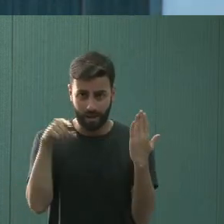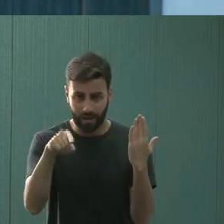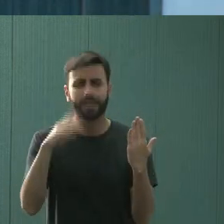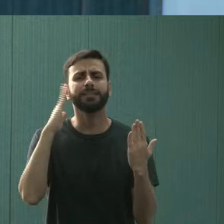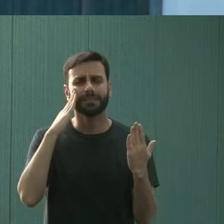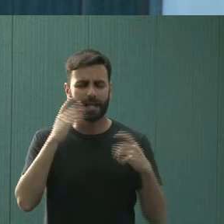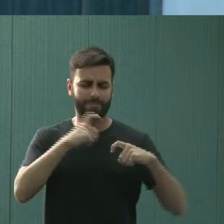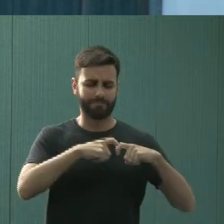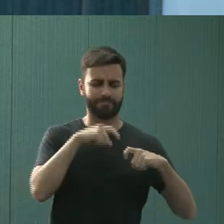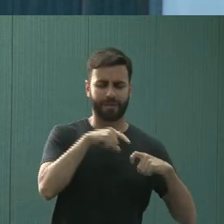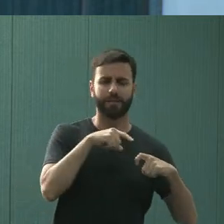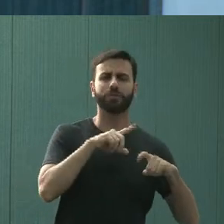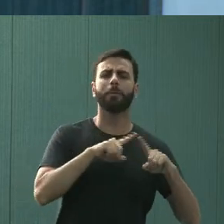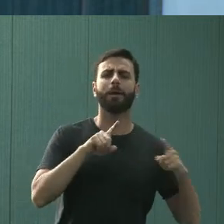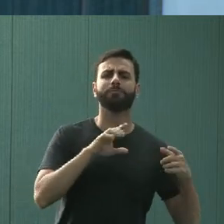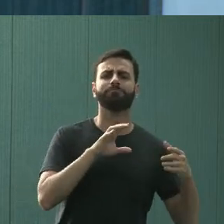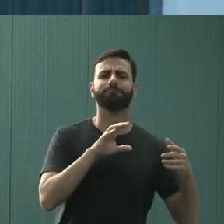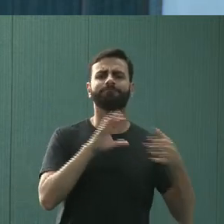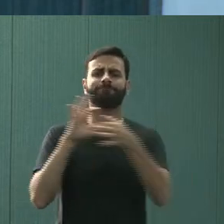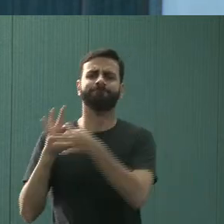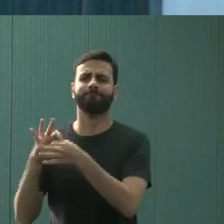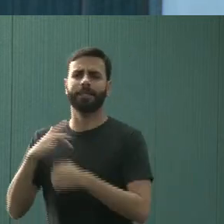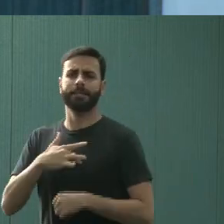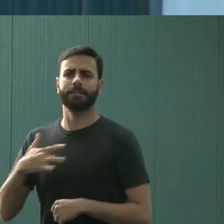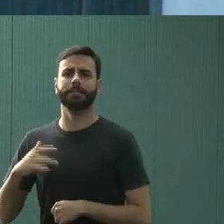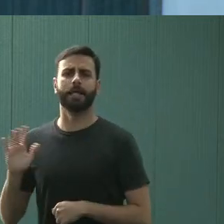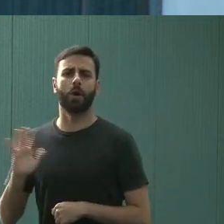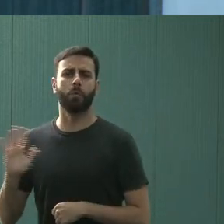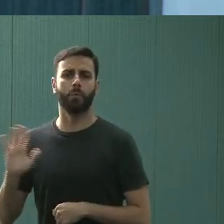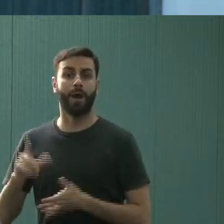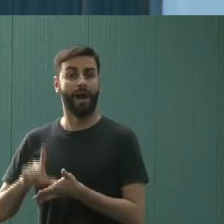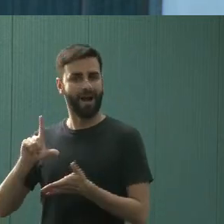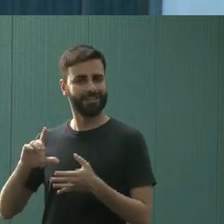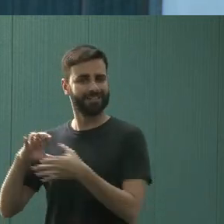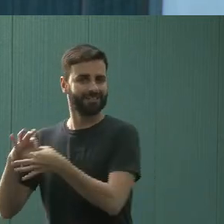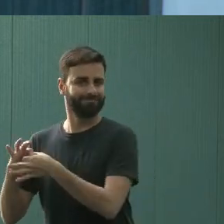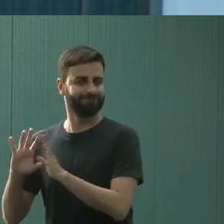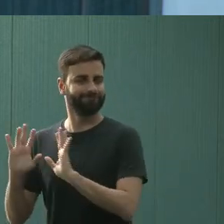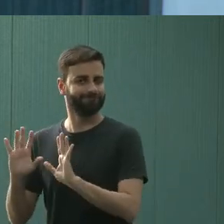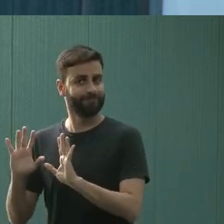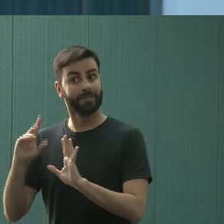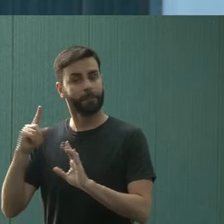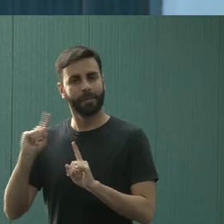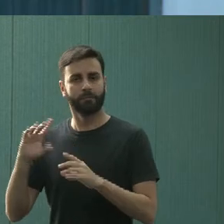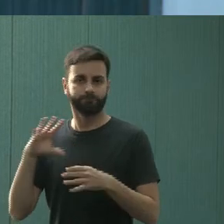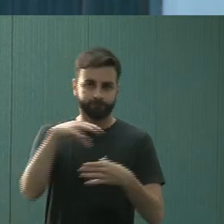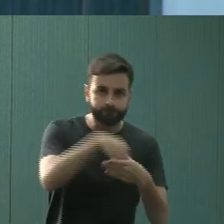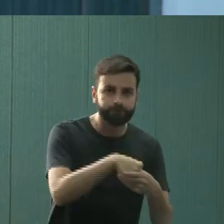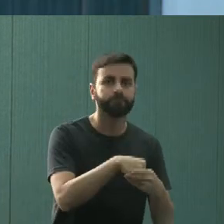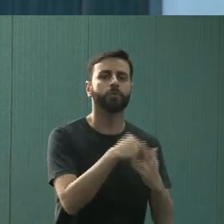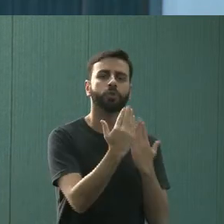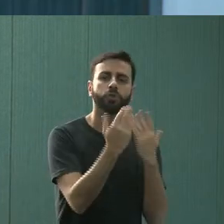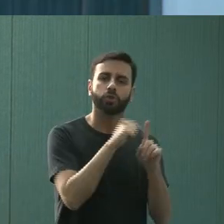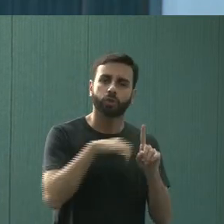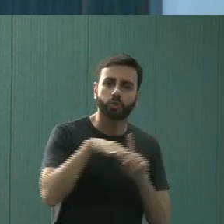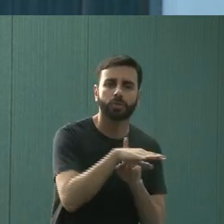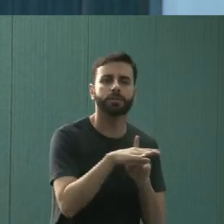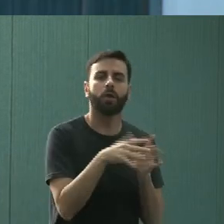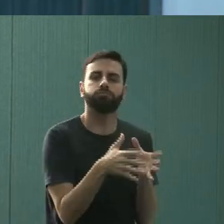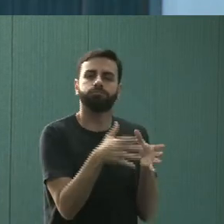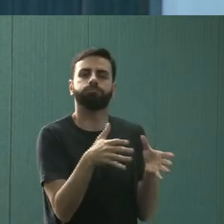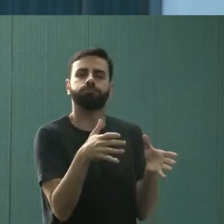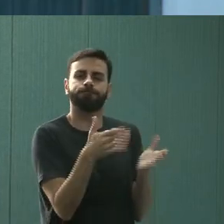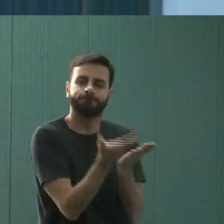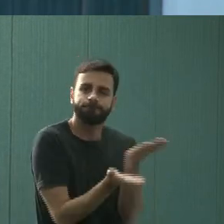sendo medicina, não devia estar na divisão de saúde, como inicialmente estava, devia estar na divisão psicossocial para compor uma equipe maior